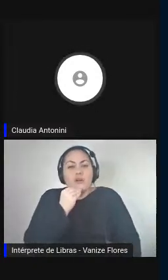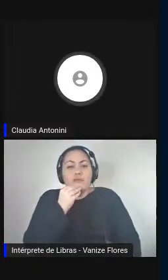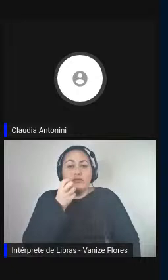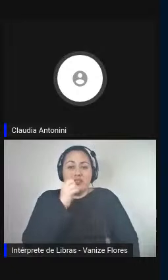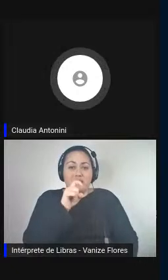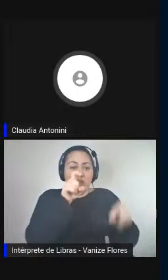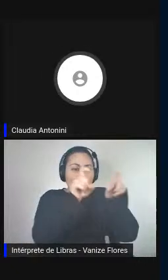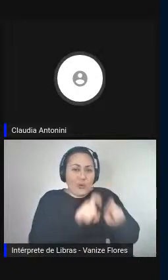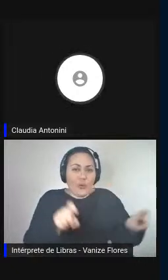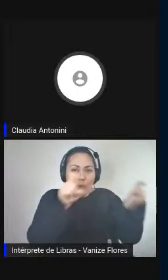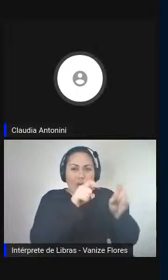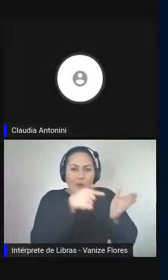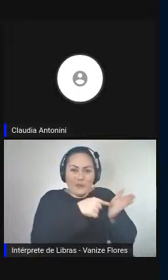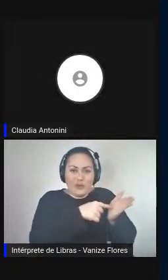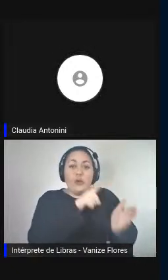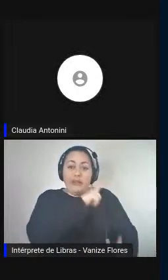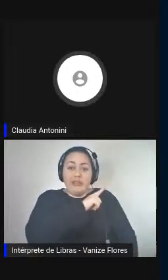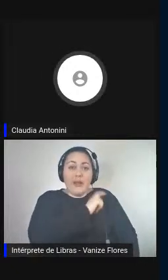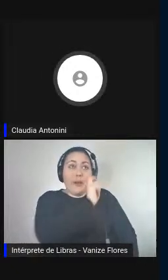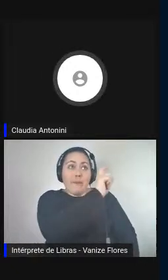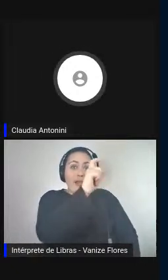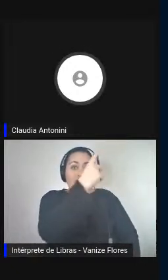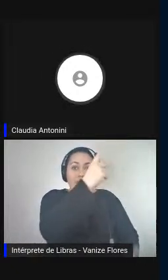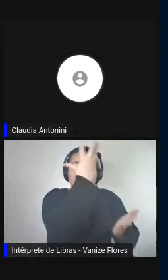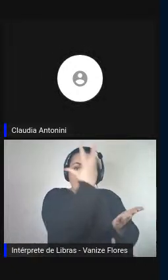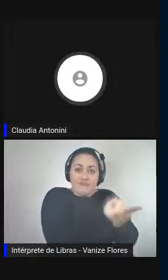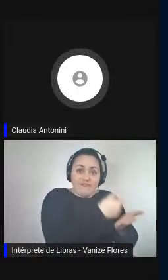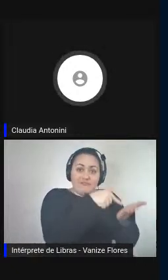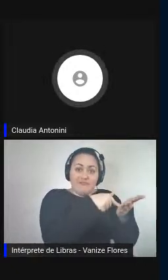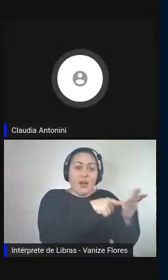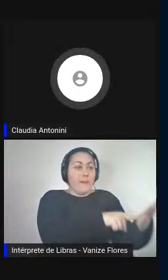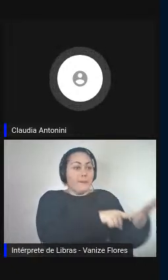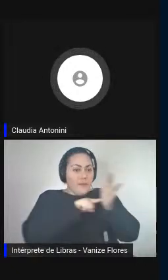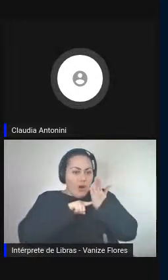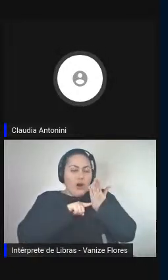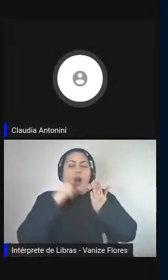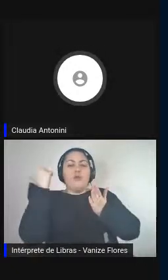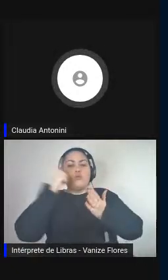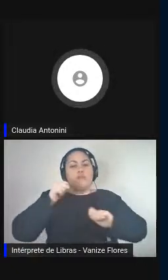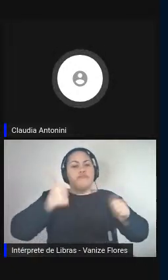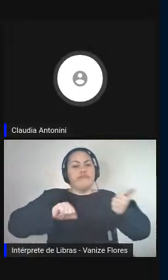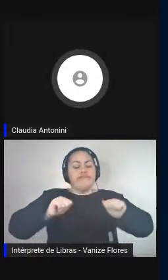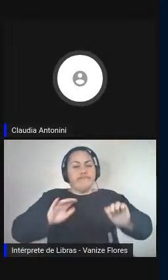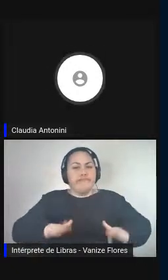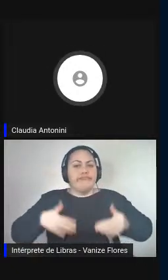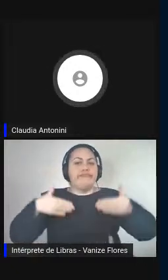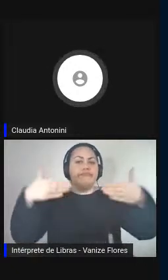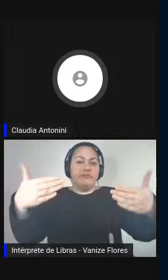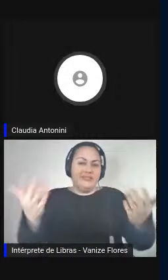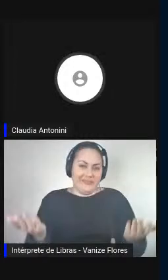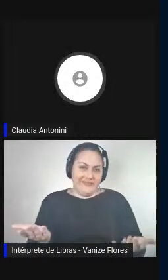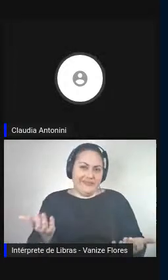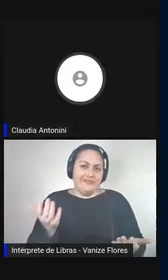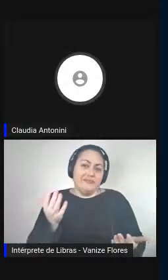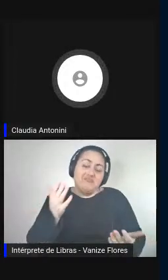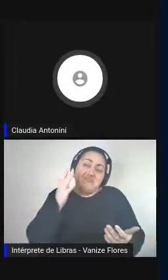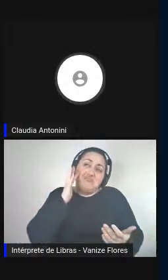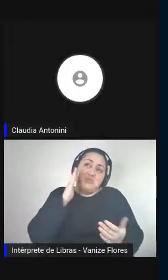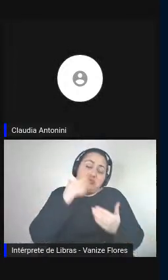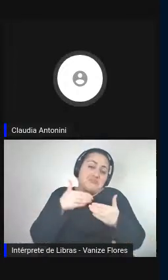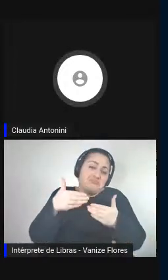mais satisfatório para o cliente o rendimento, óbvio, em alguns âmbitos, se falamos de político provavelmente não será